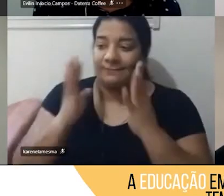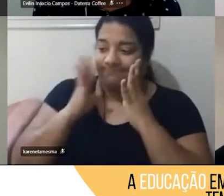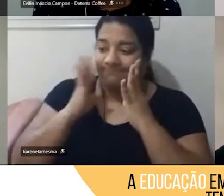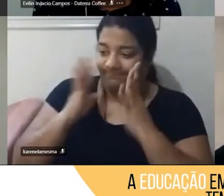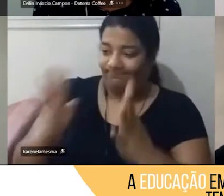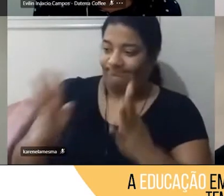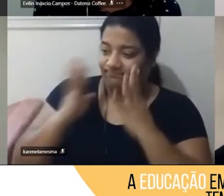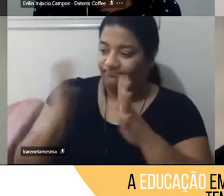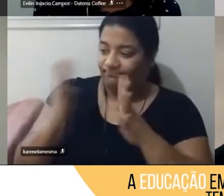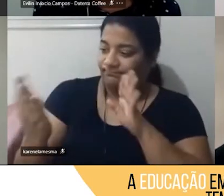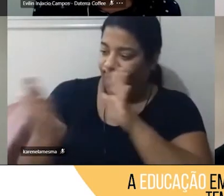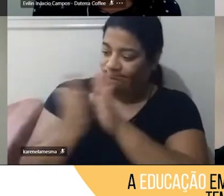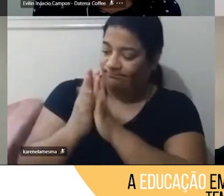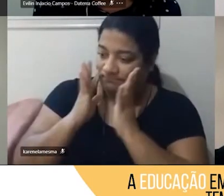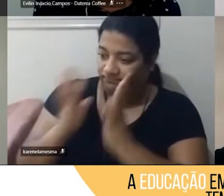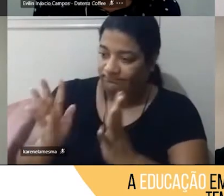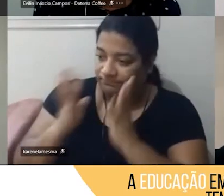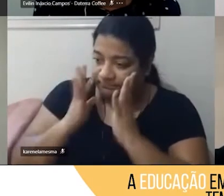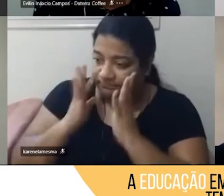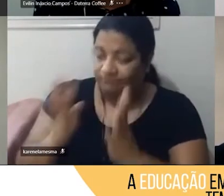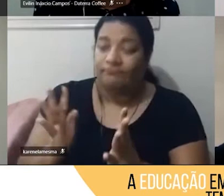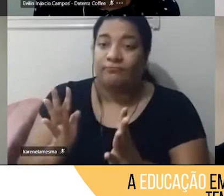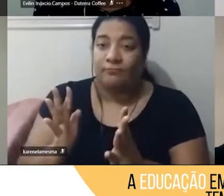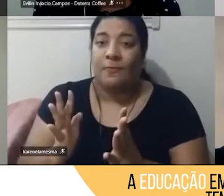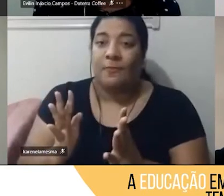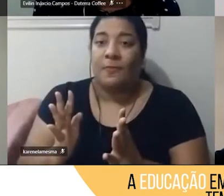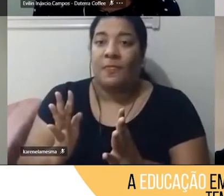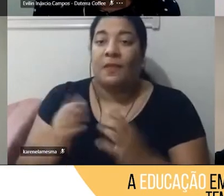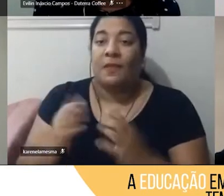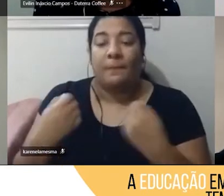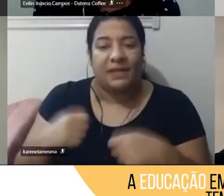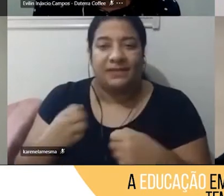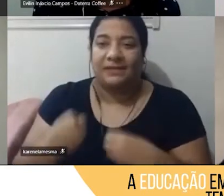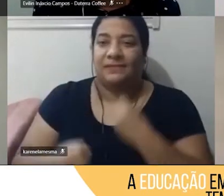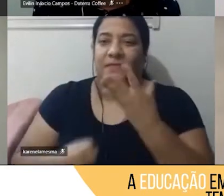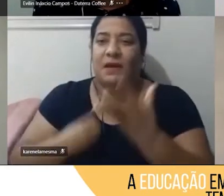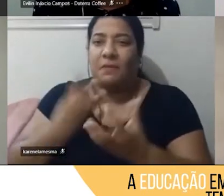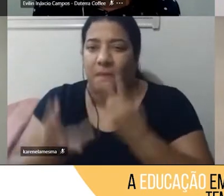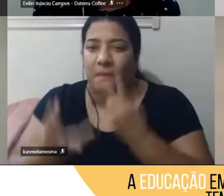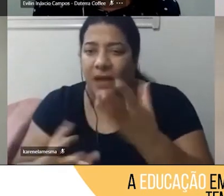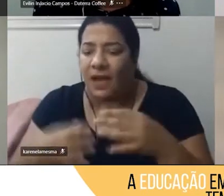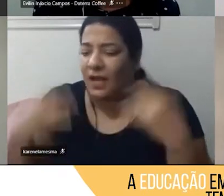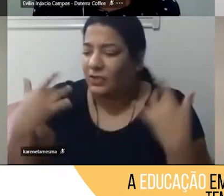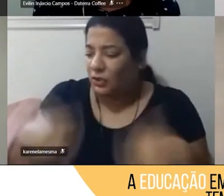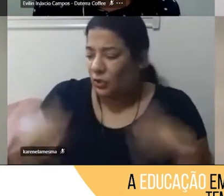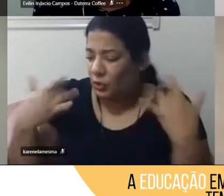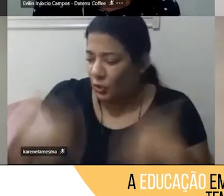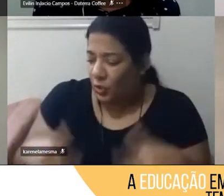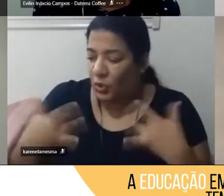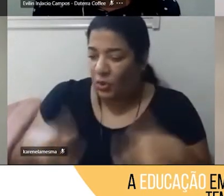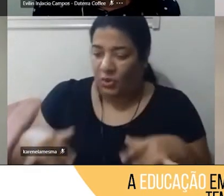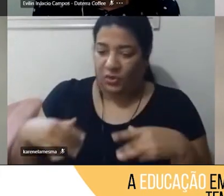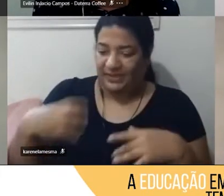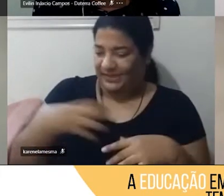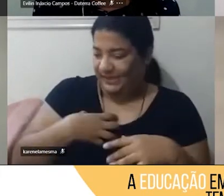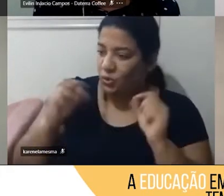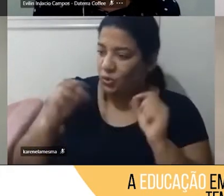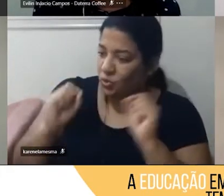é uma angústia, faça o momento de você ouvir as emoções, quais são as dores deles, e a gente